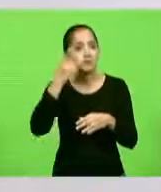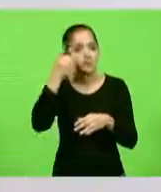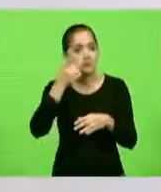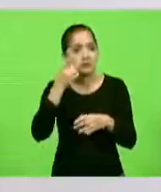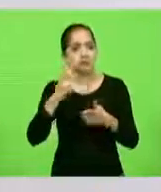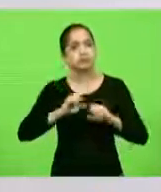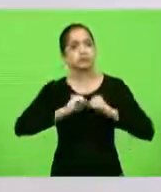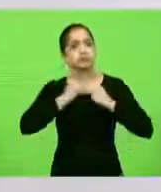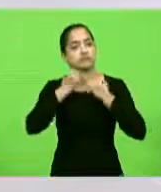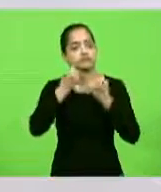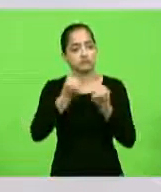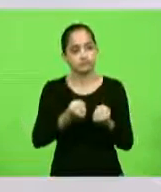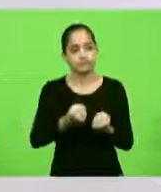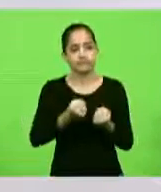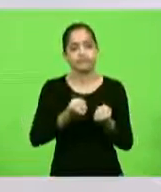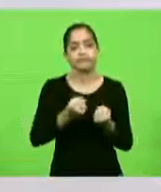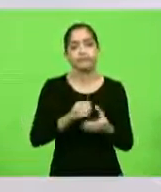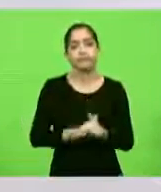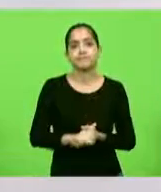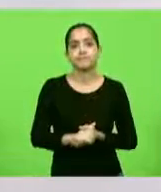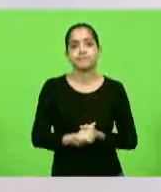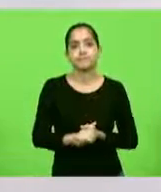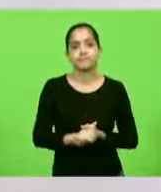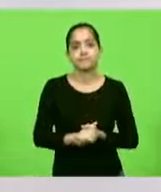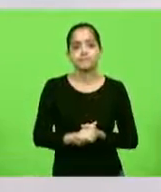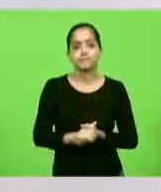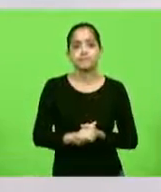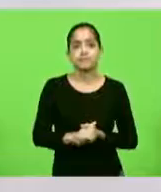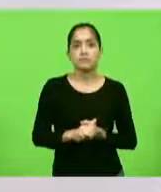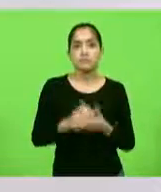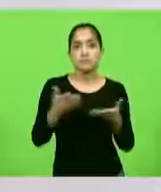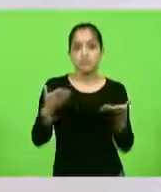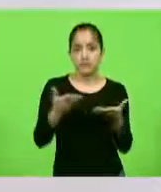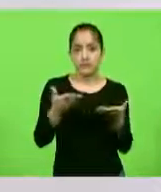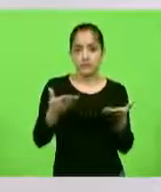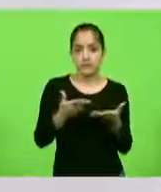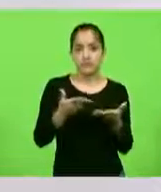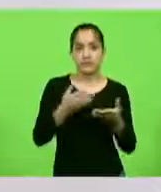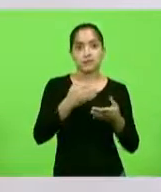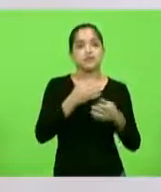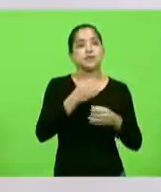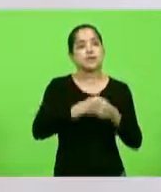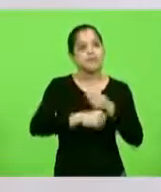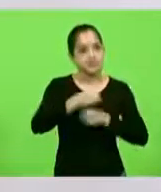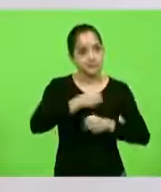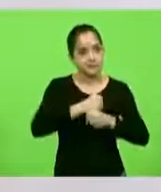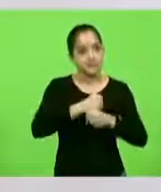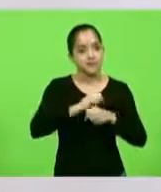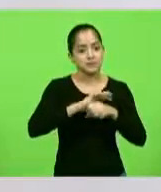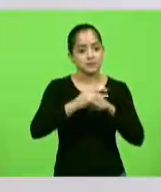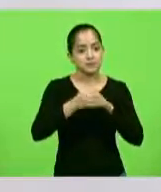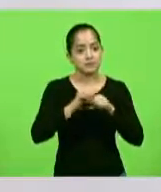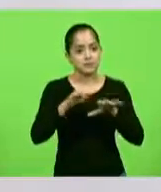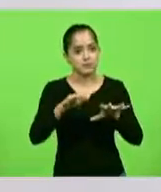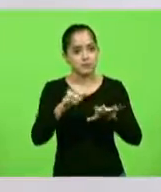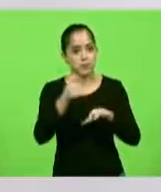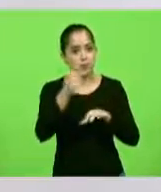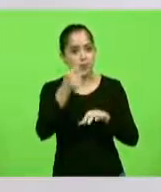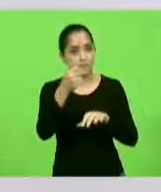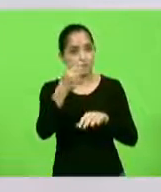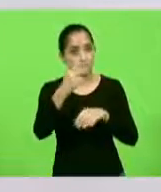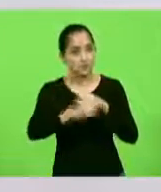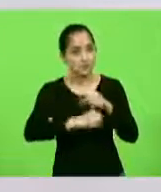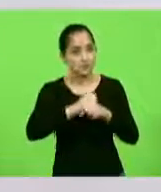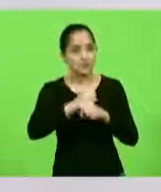para que possamos levar mais esse bom resultado. Até aqui, tivemos um ano pandêmico, são praticamente dois anos e